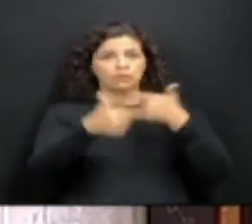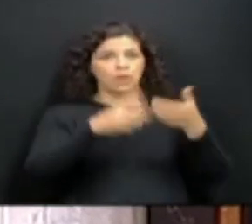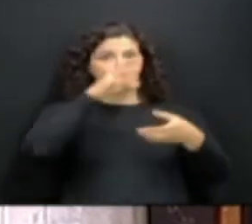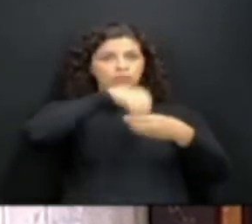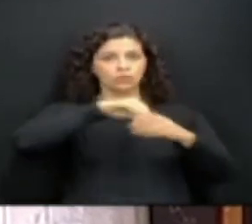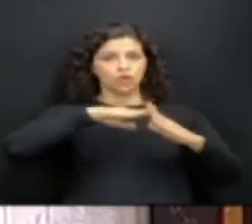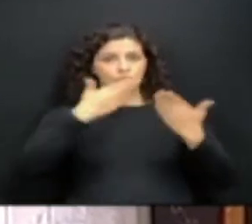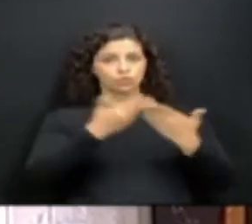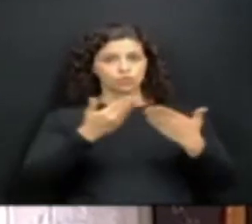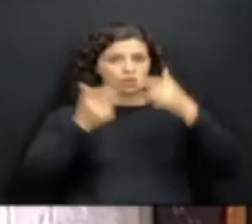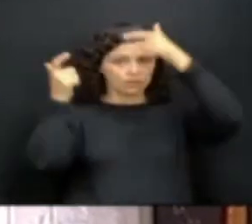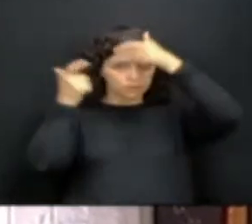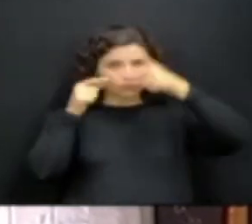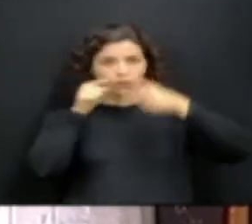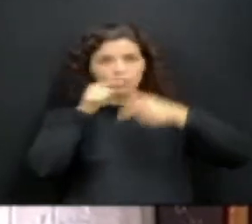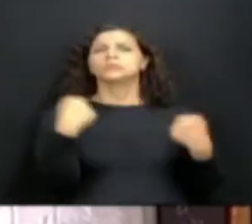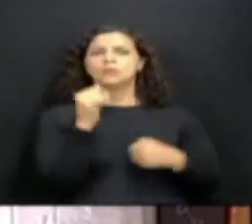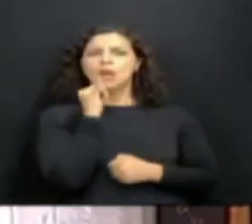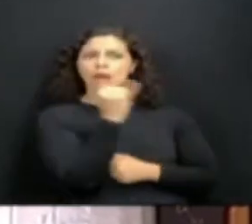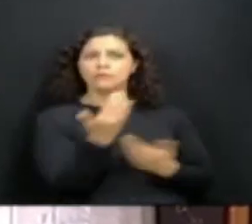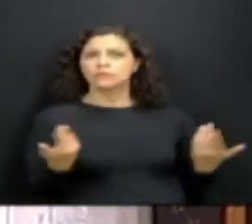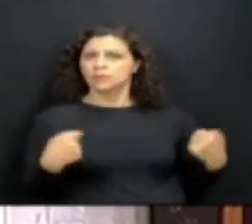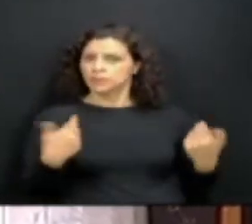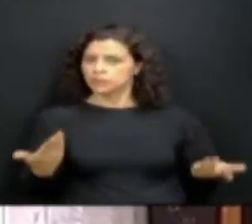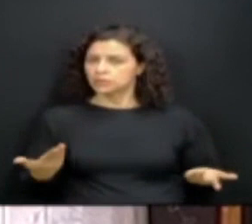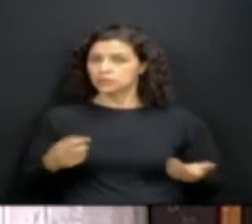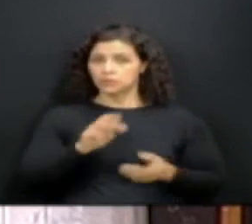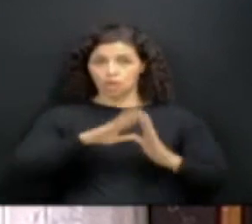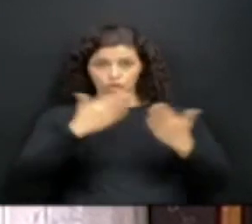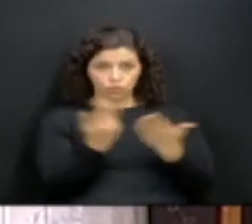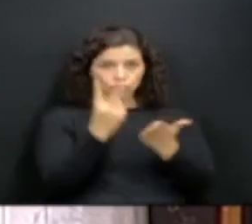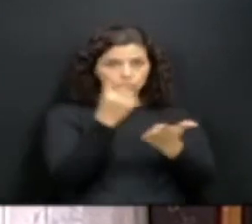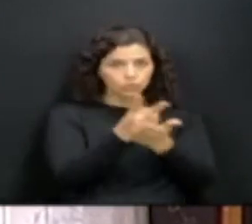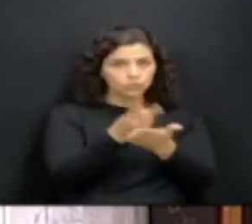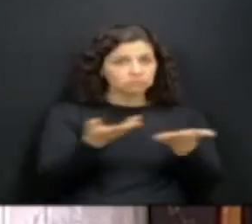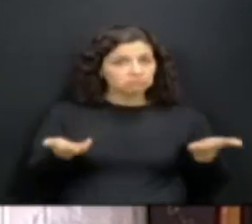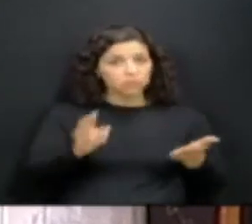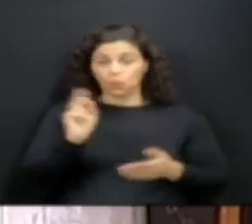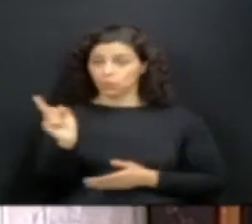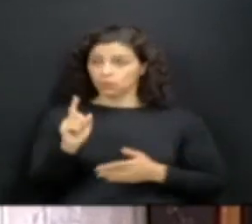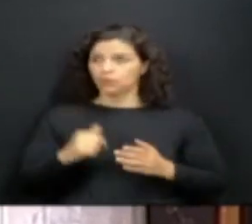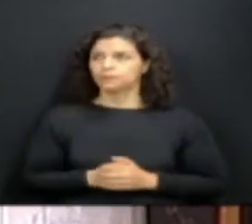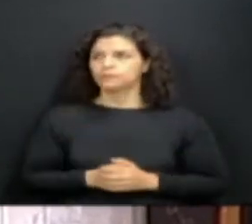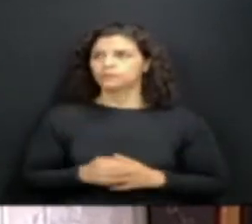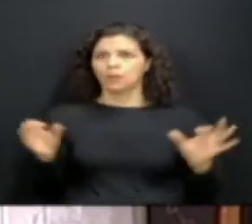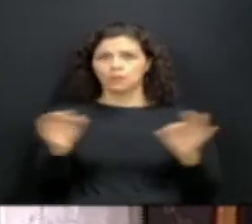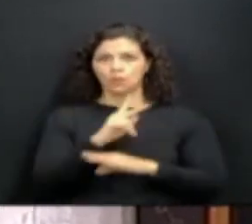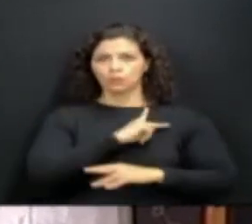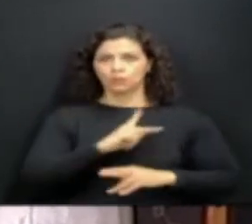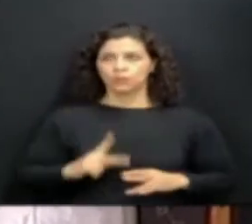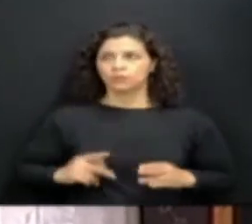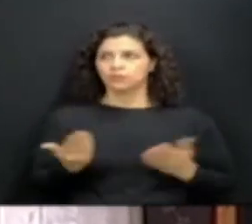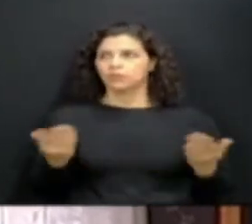-militares precisam saber se esses colégios permanecerão ou não. Era isso, senhor presidente,